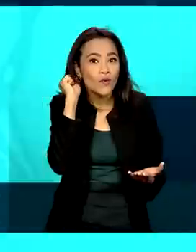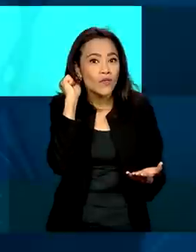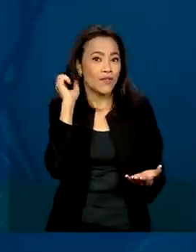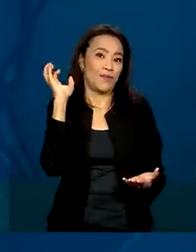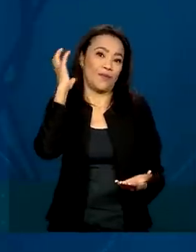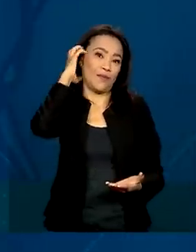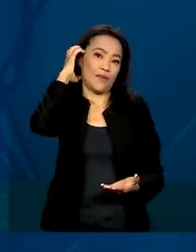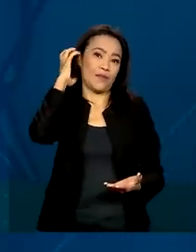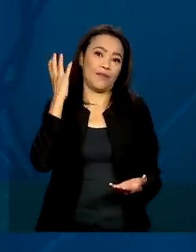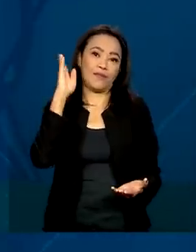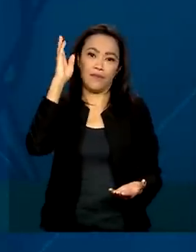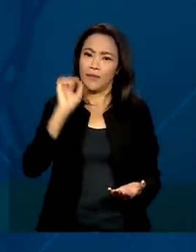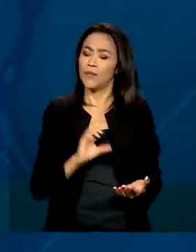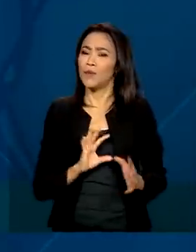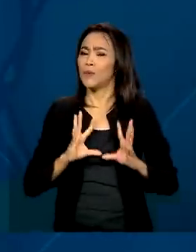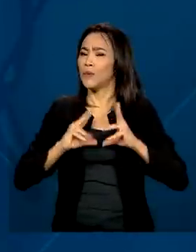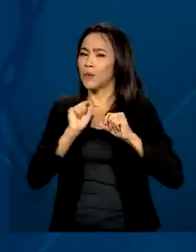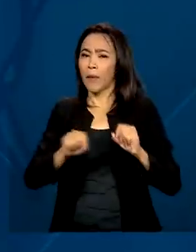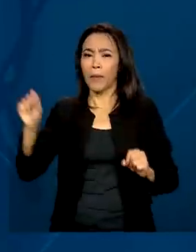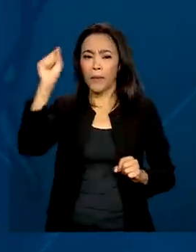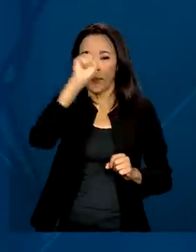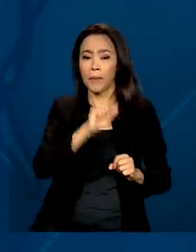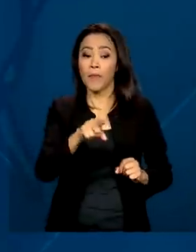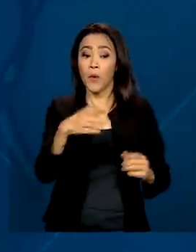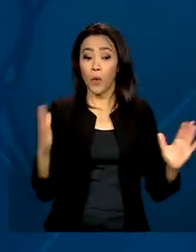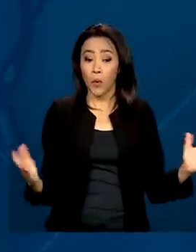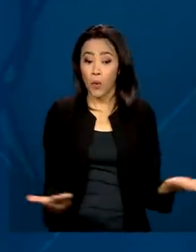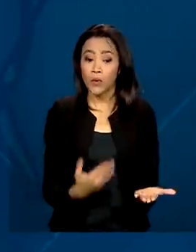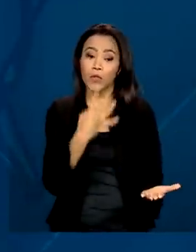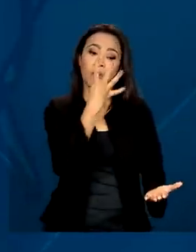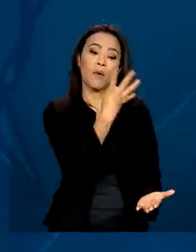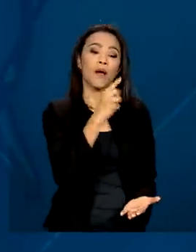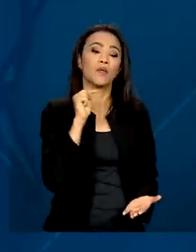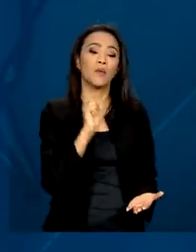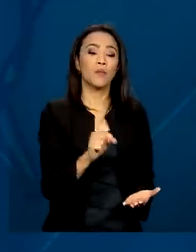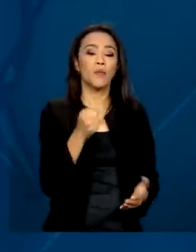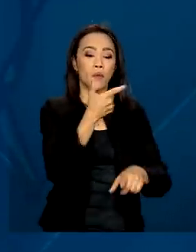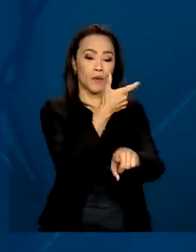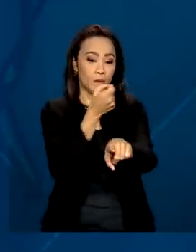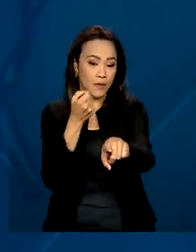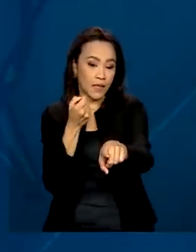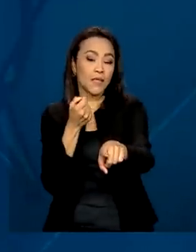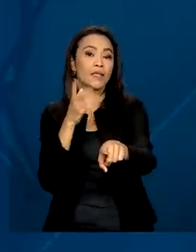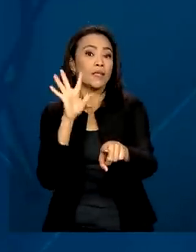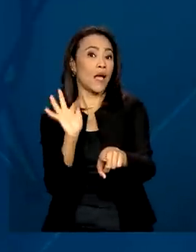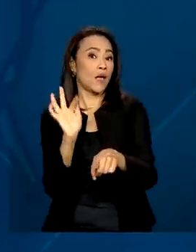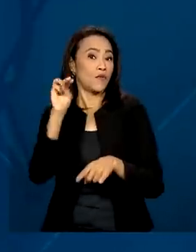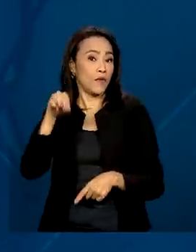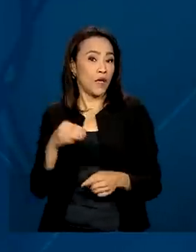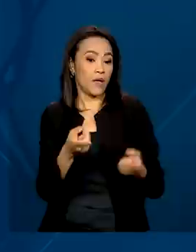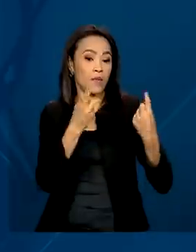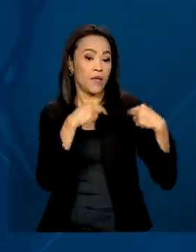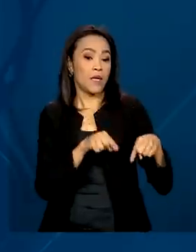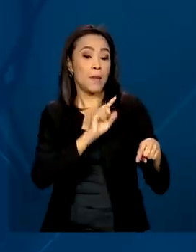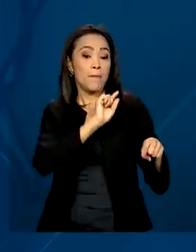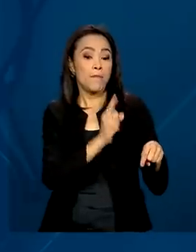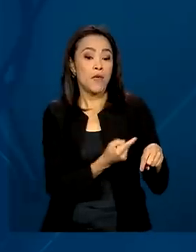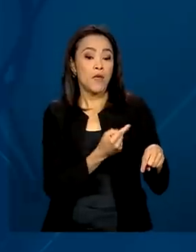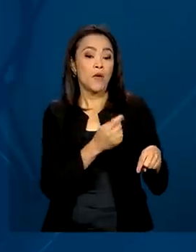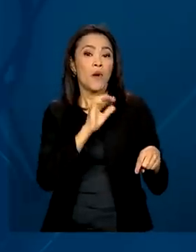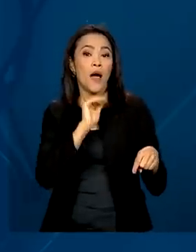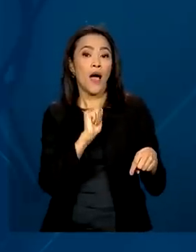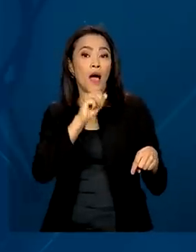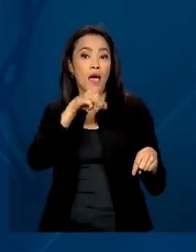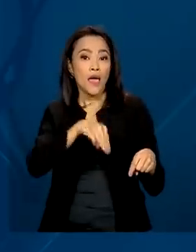Ao todo, o Brasil possui 4.200 emissoras de rádio FM, mil estações AM e